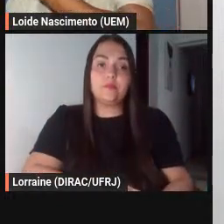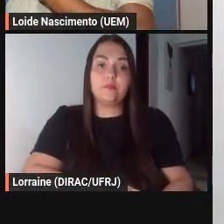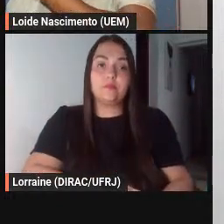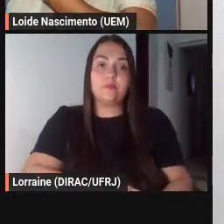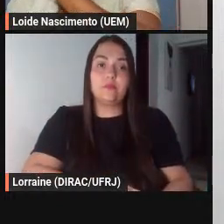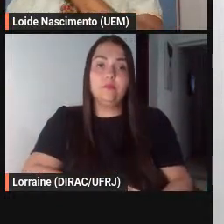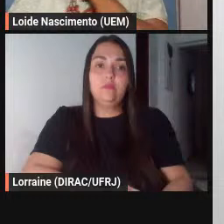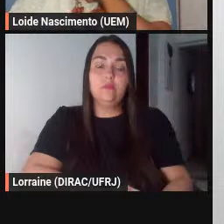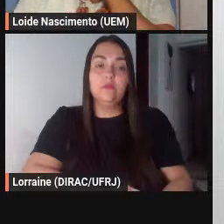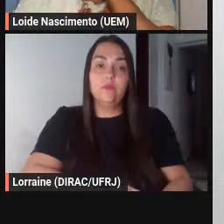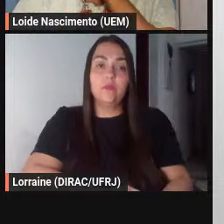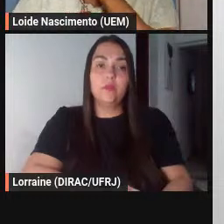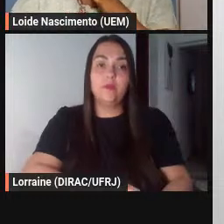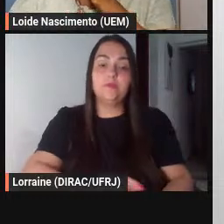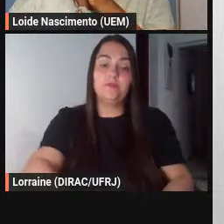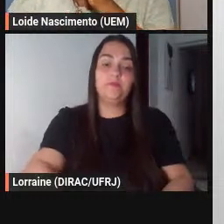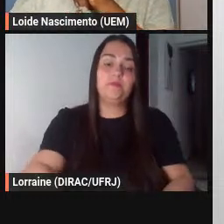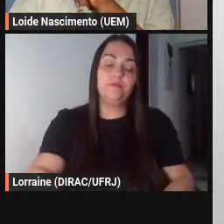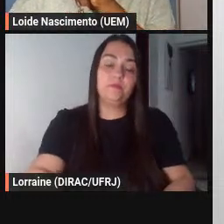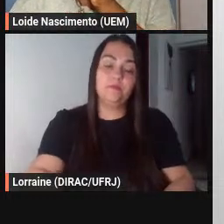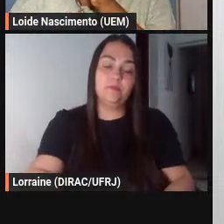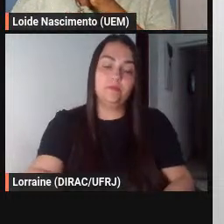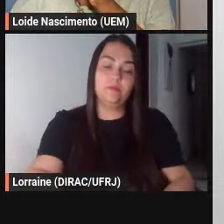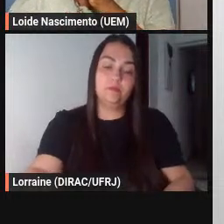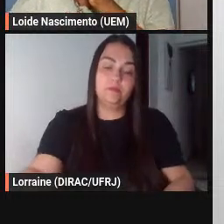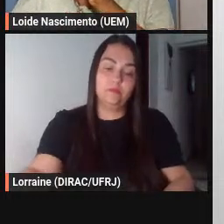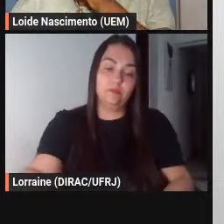vou